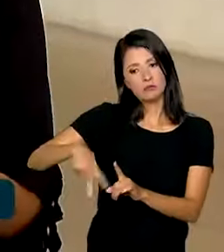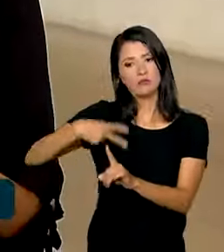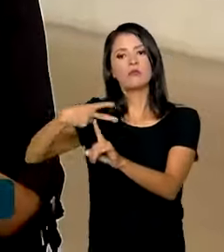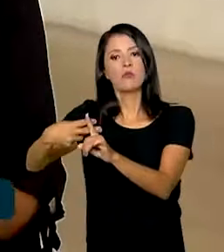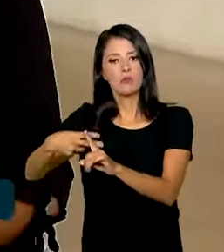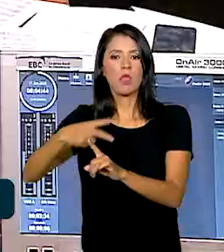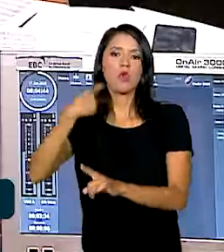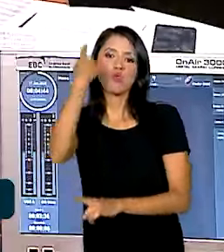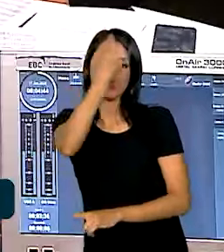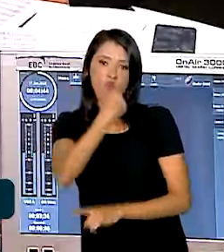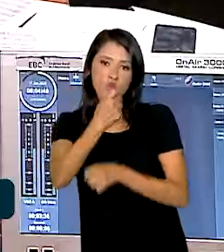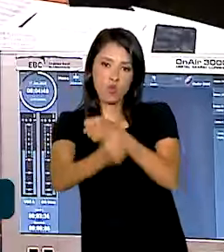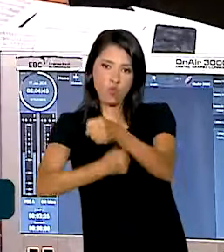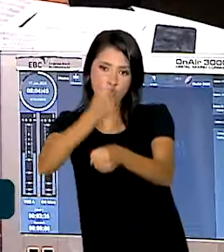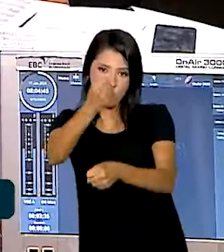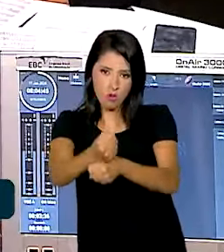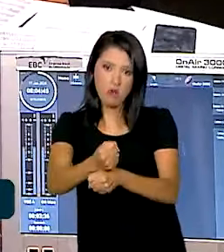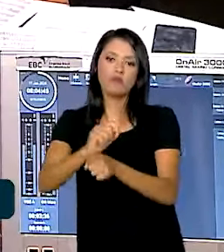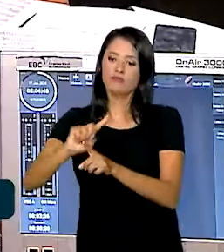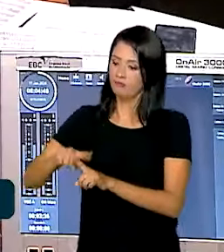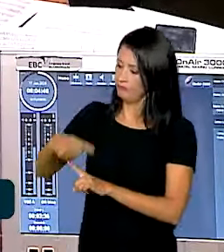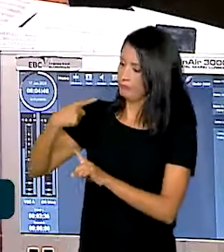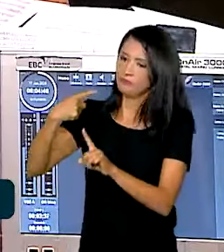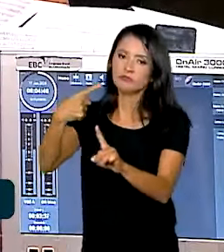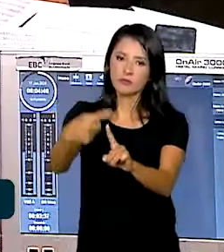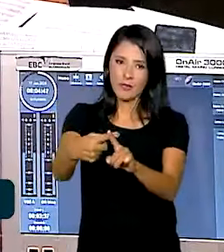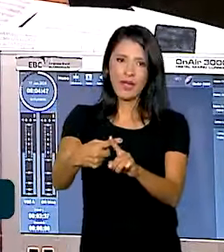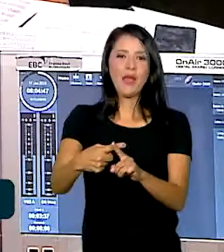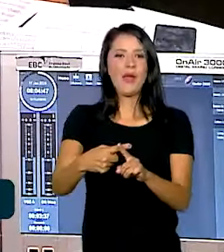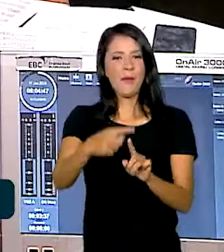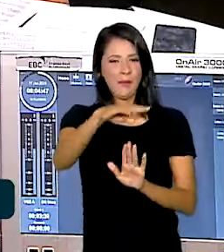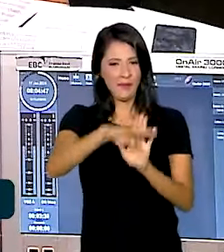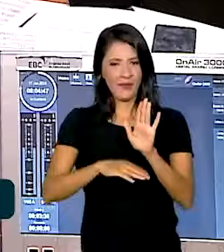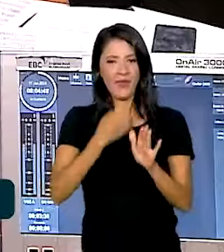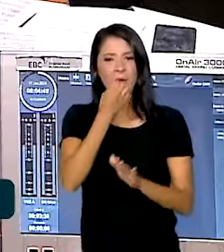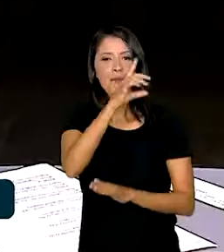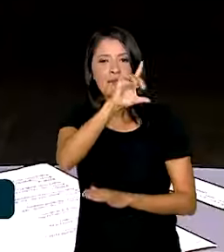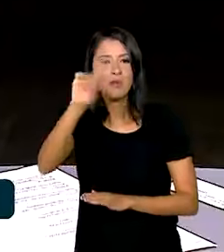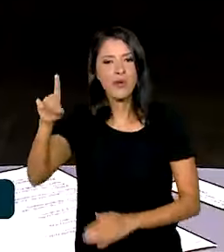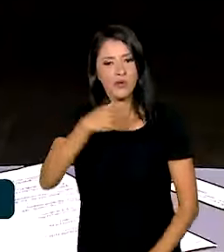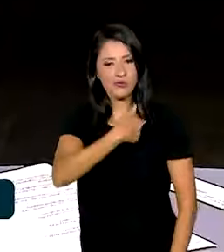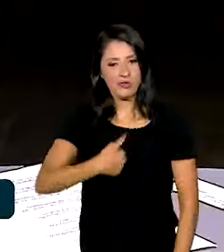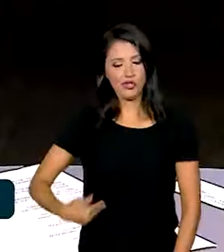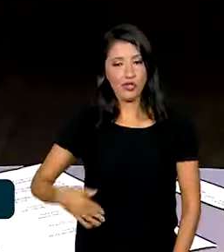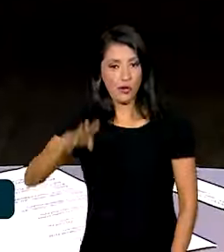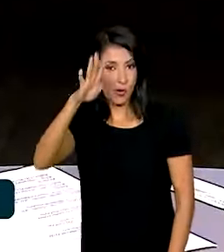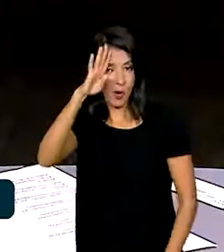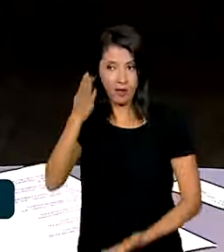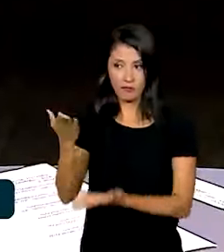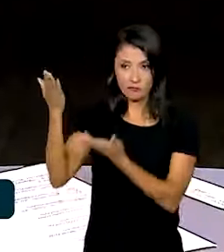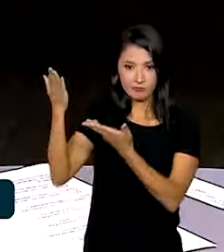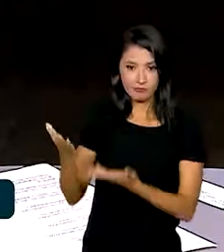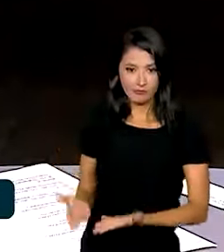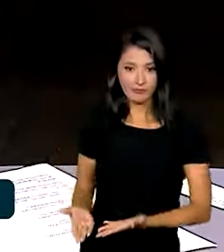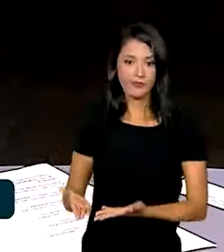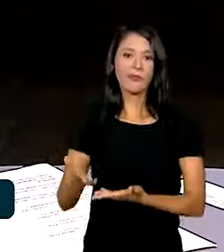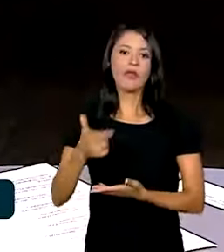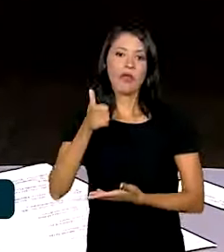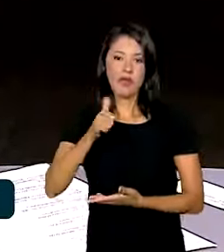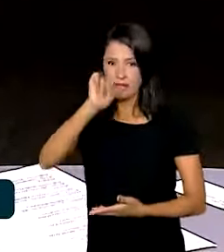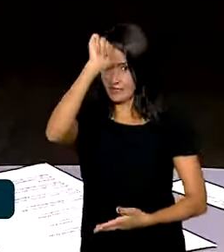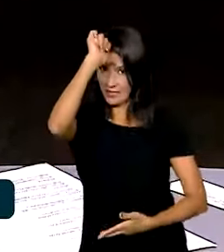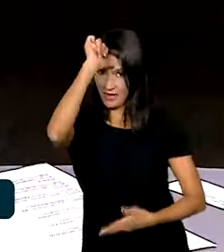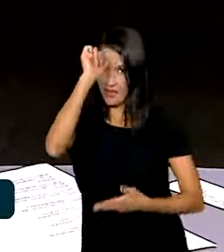mais um ano. No programa Bom Dia, Ministra, desta quarta-feira, Esther Dueck, da Gestão e da